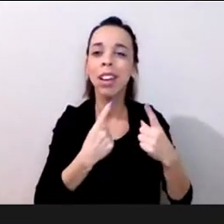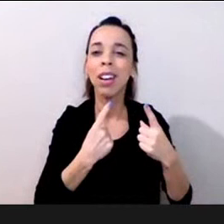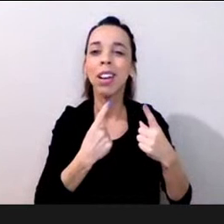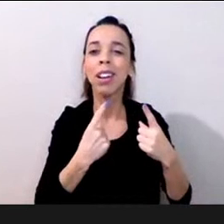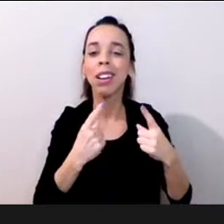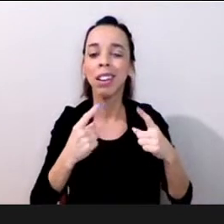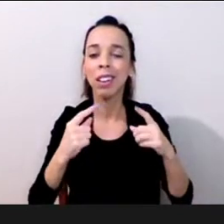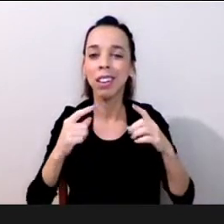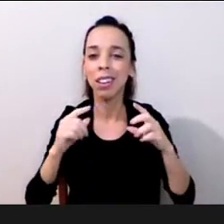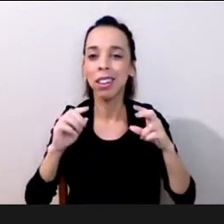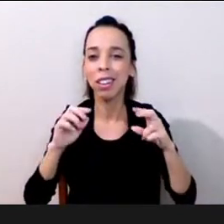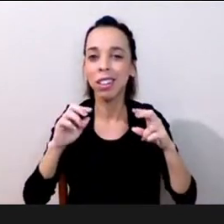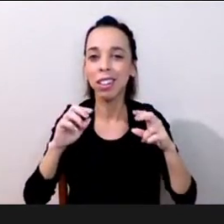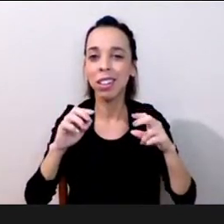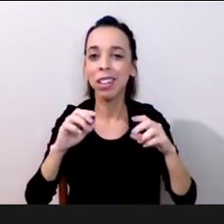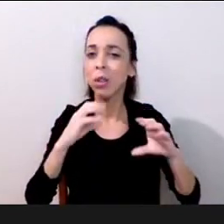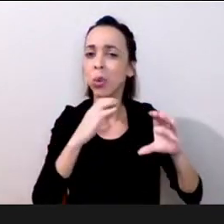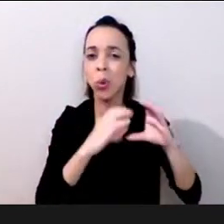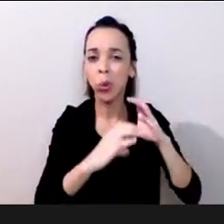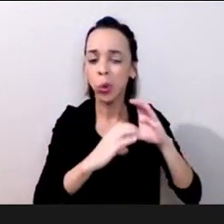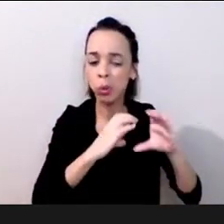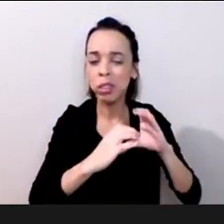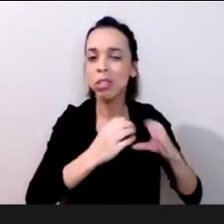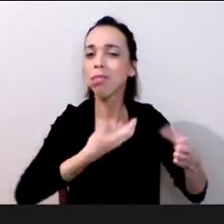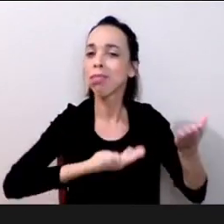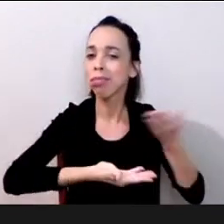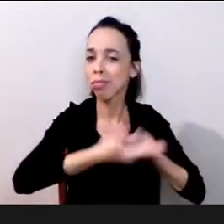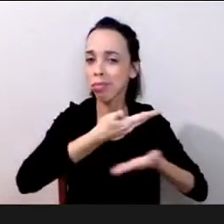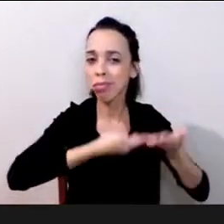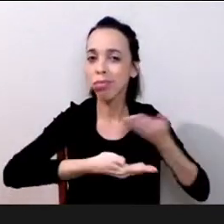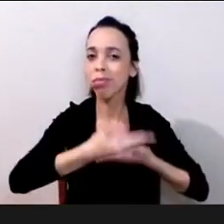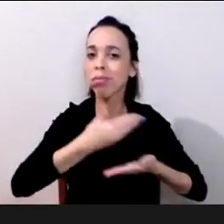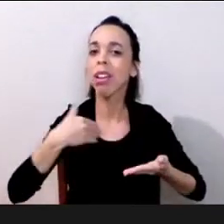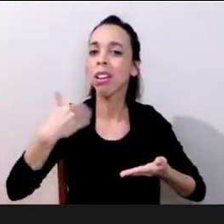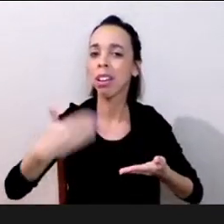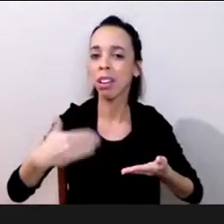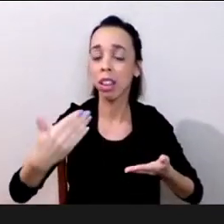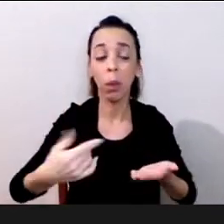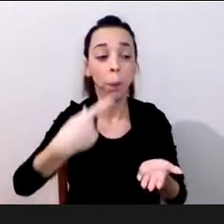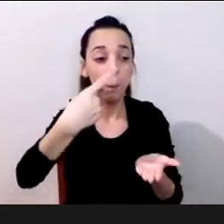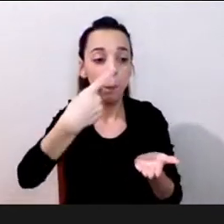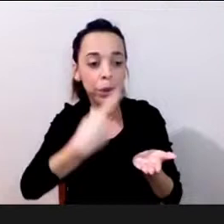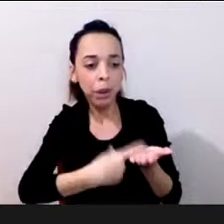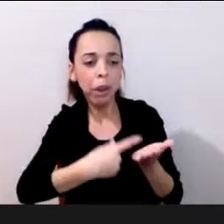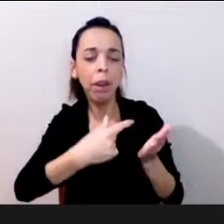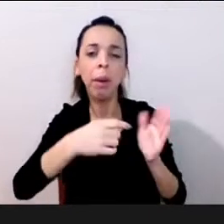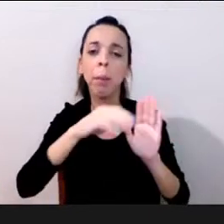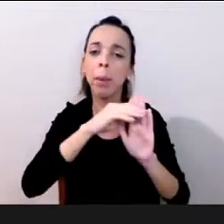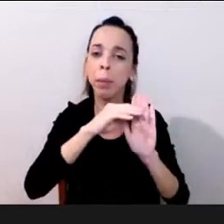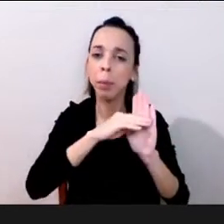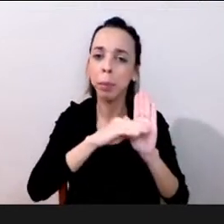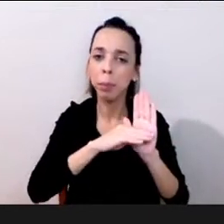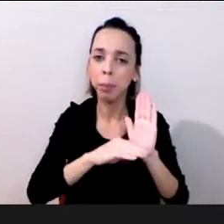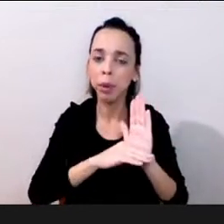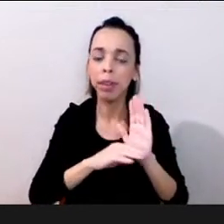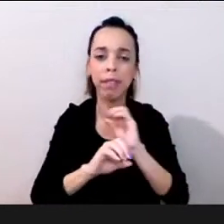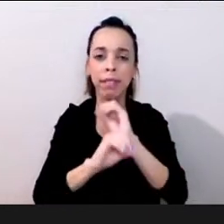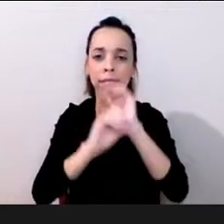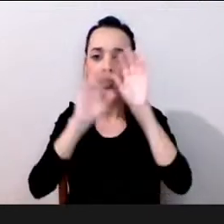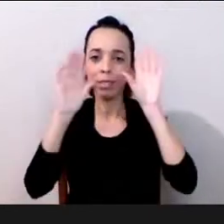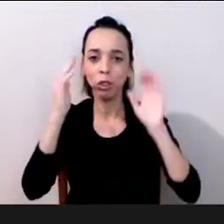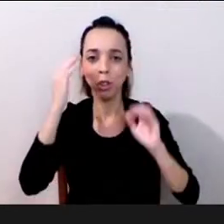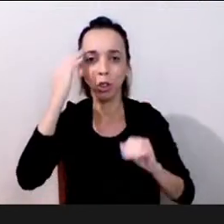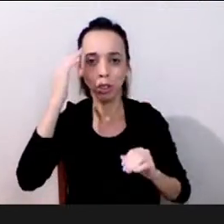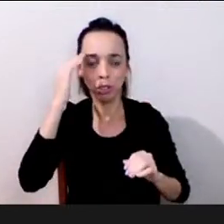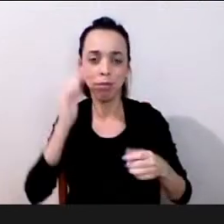transparência a comunicação fluida e constante e os combinados claros né também não sei se era por aí o contexto que ele